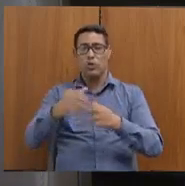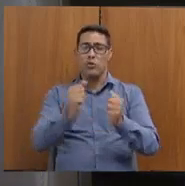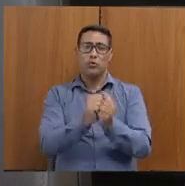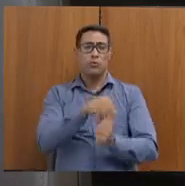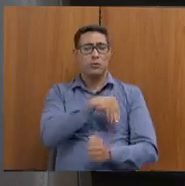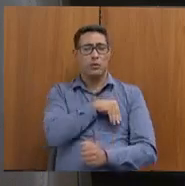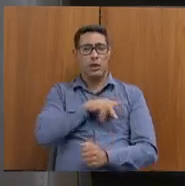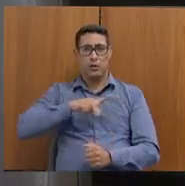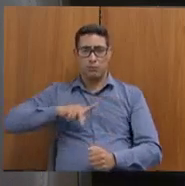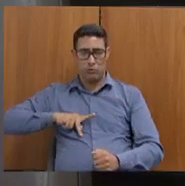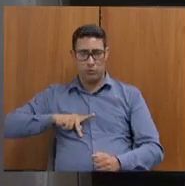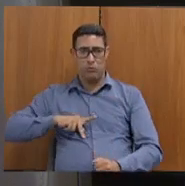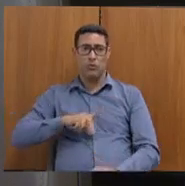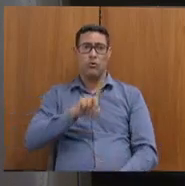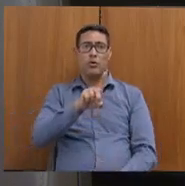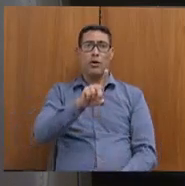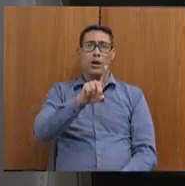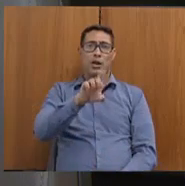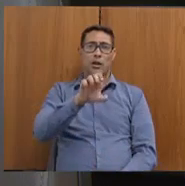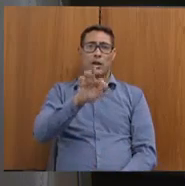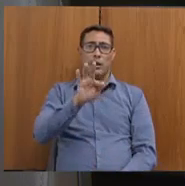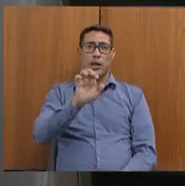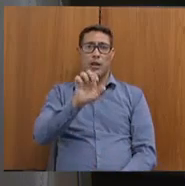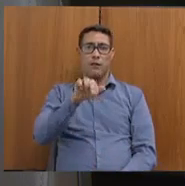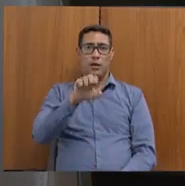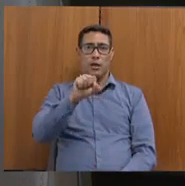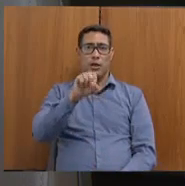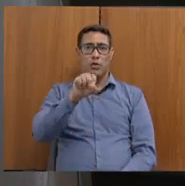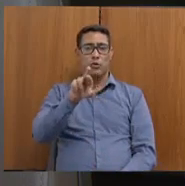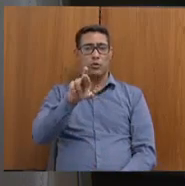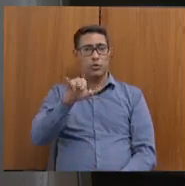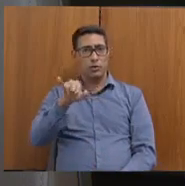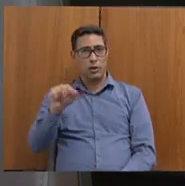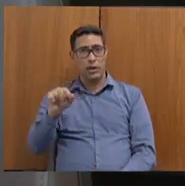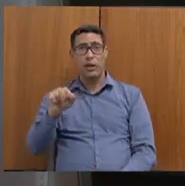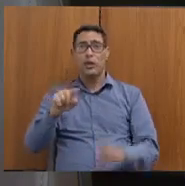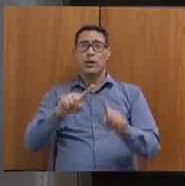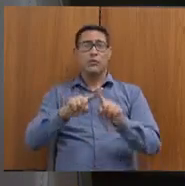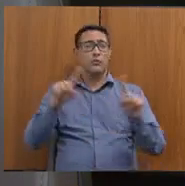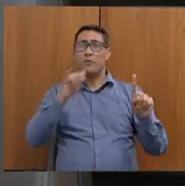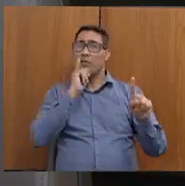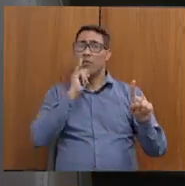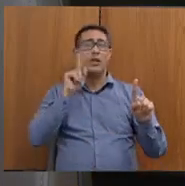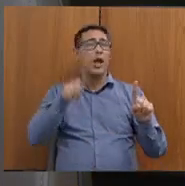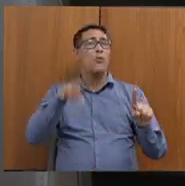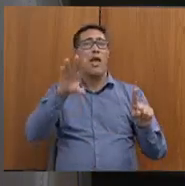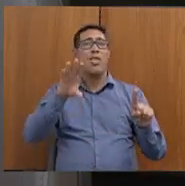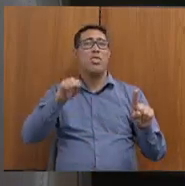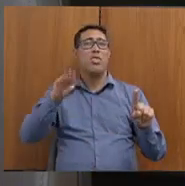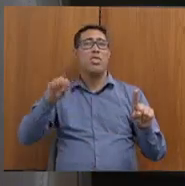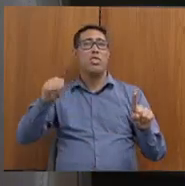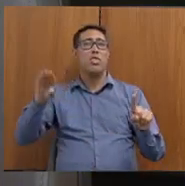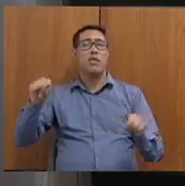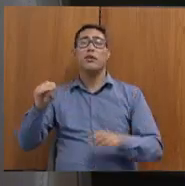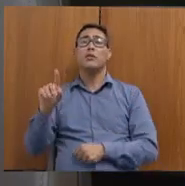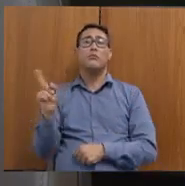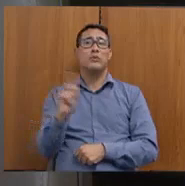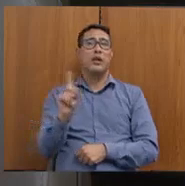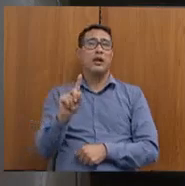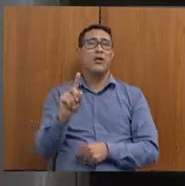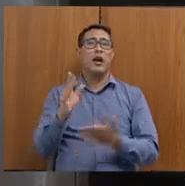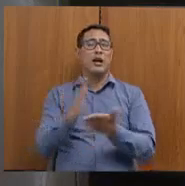mundo, porque, de fato, é só quem sofre, e não é mimimi, porque as pessoas tendem a ficar falando que a gente fica se